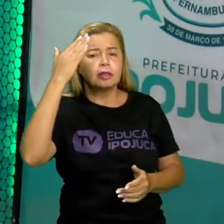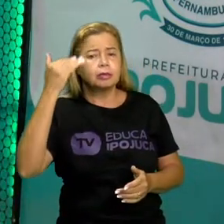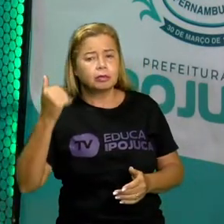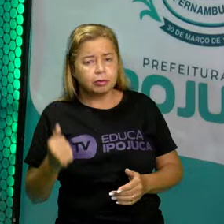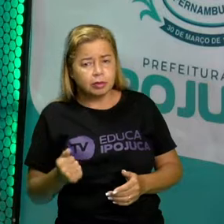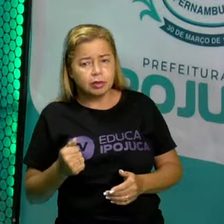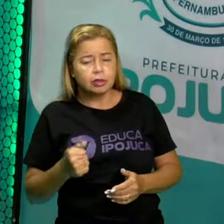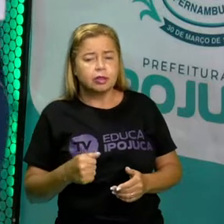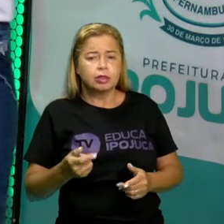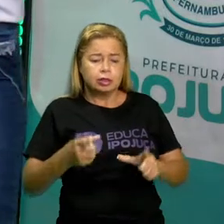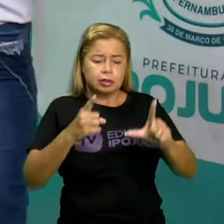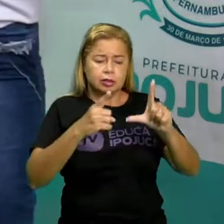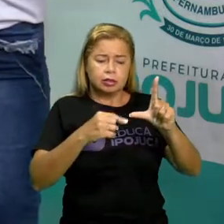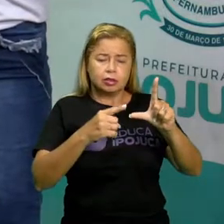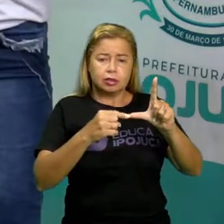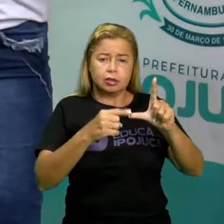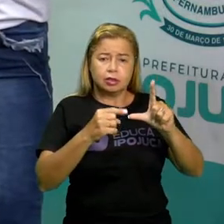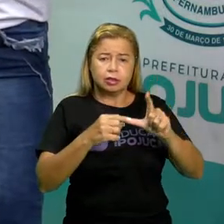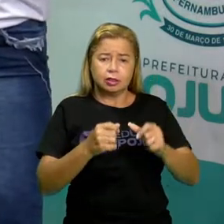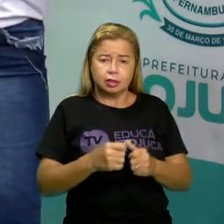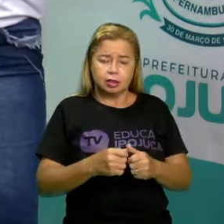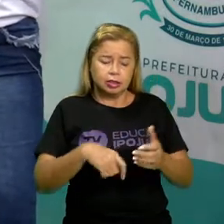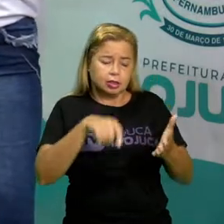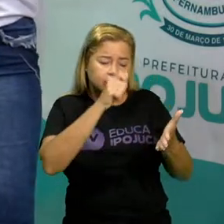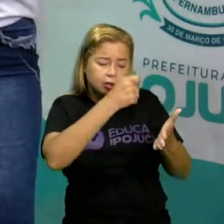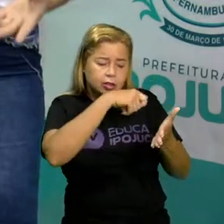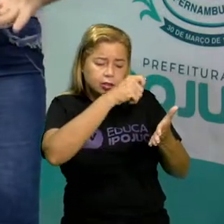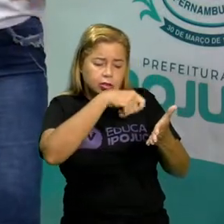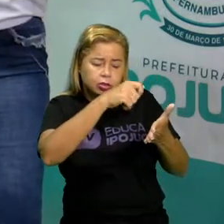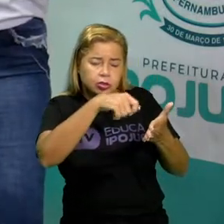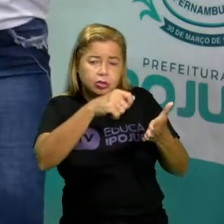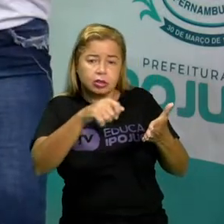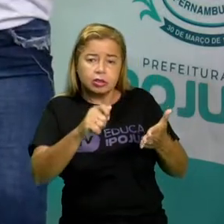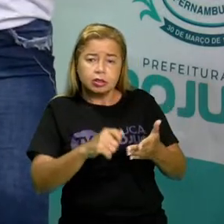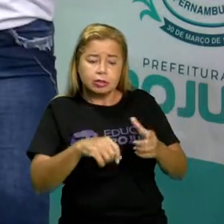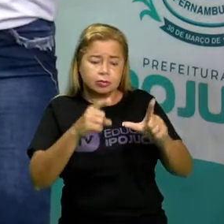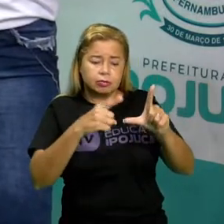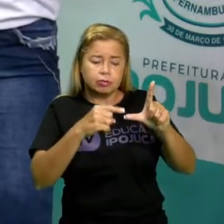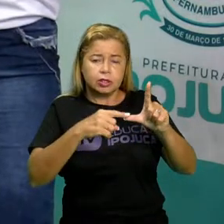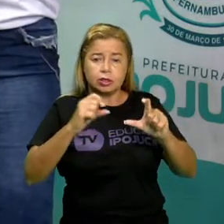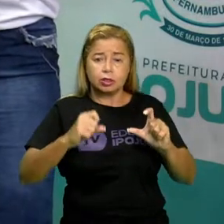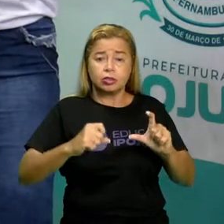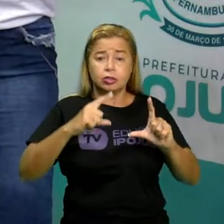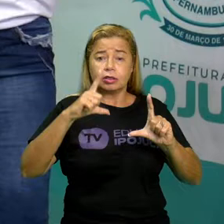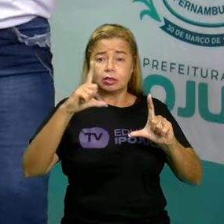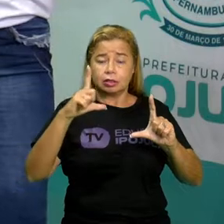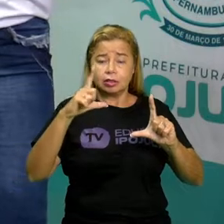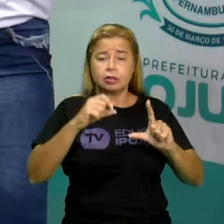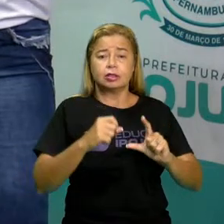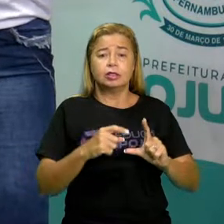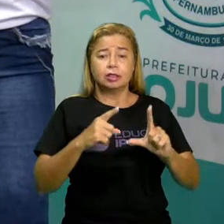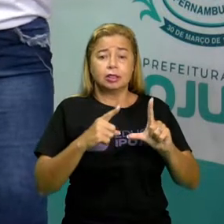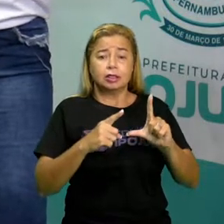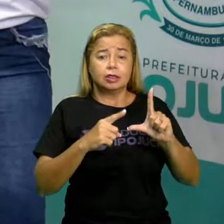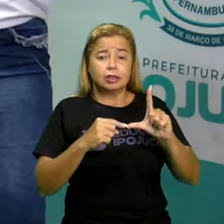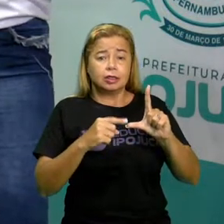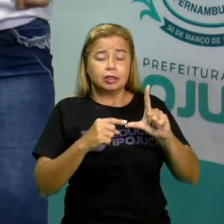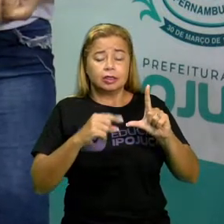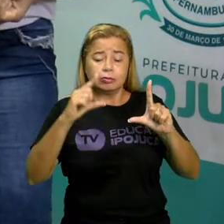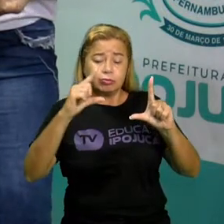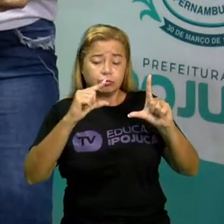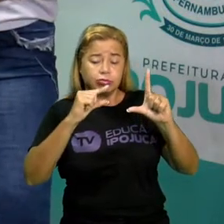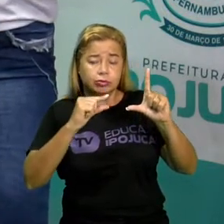estar escritas em formas maiúsculas, também podem estar escritas em formas